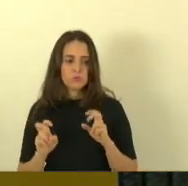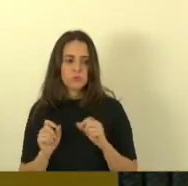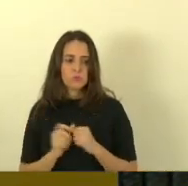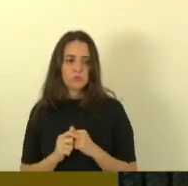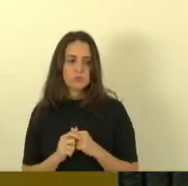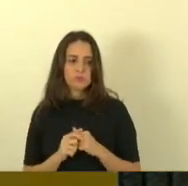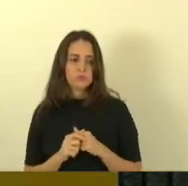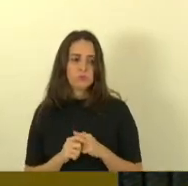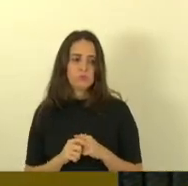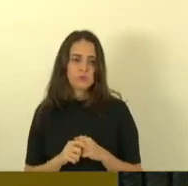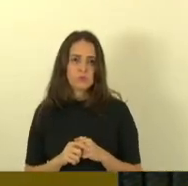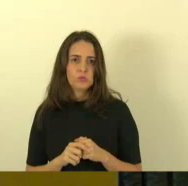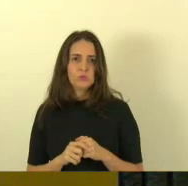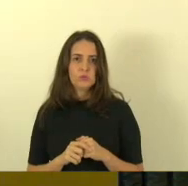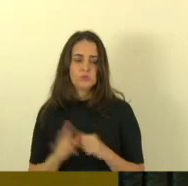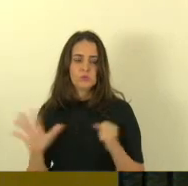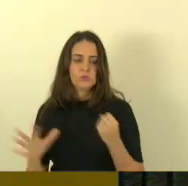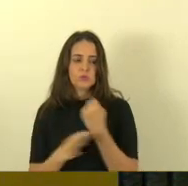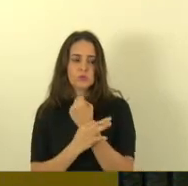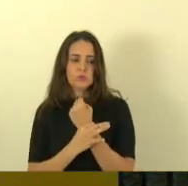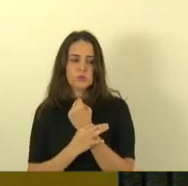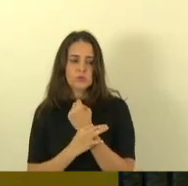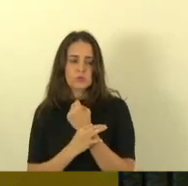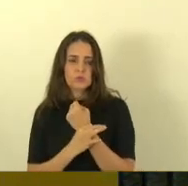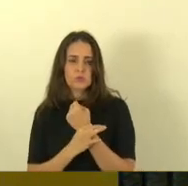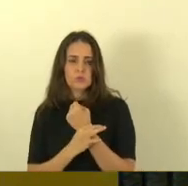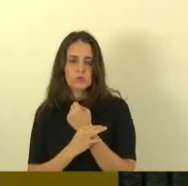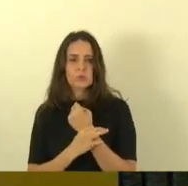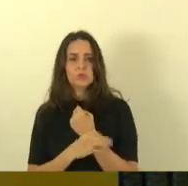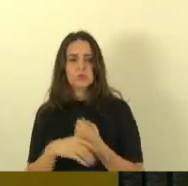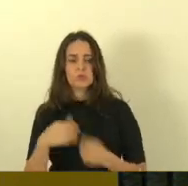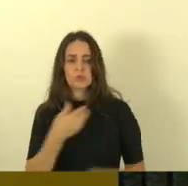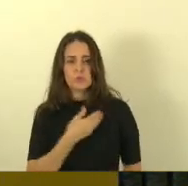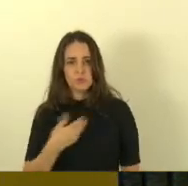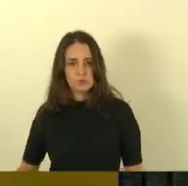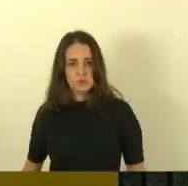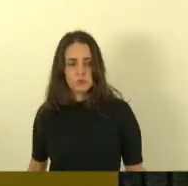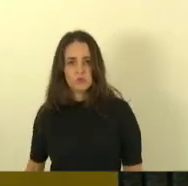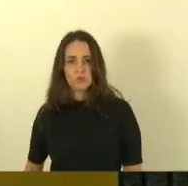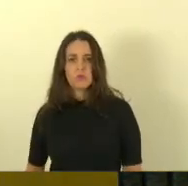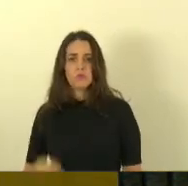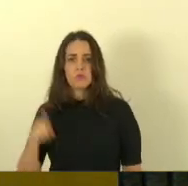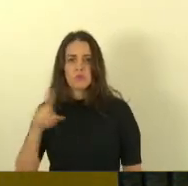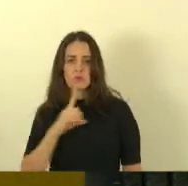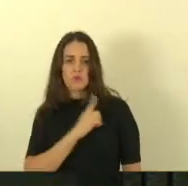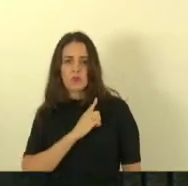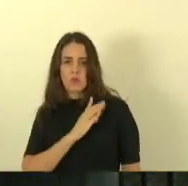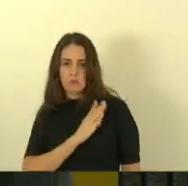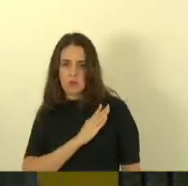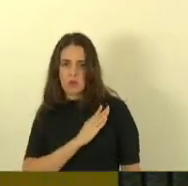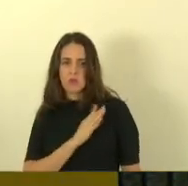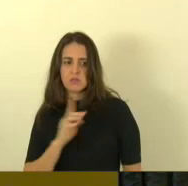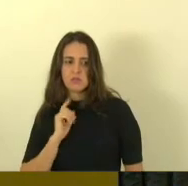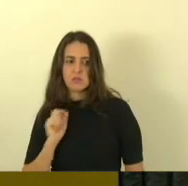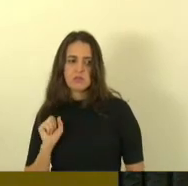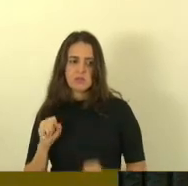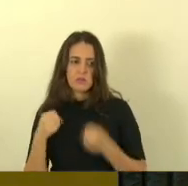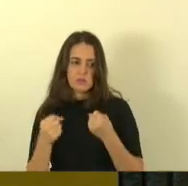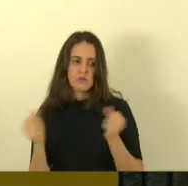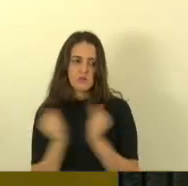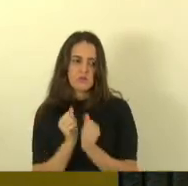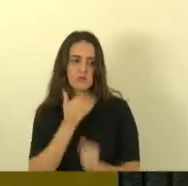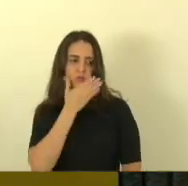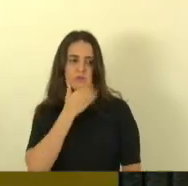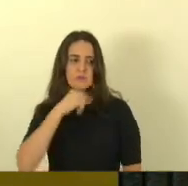a nossa segurança pública nosso presidente Danilo que é aí um dos maiores defensores junto do amigo capitão